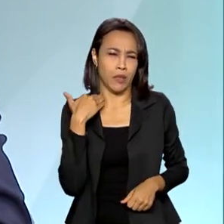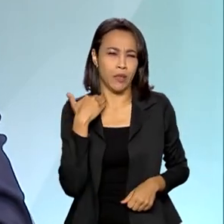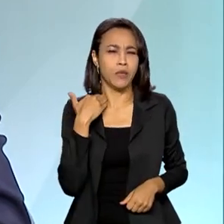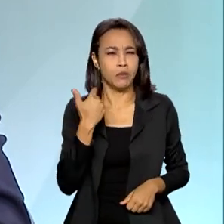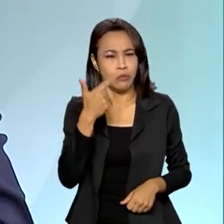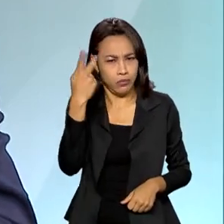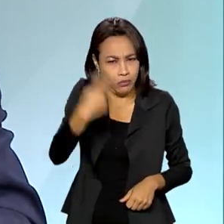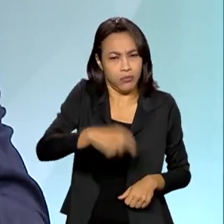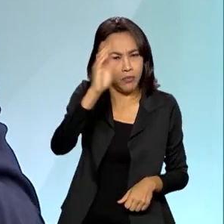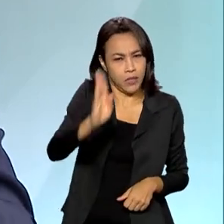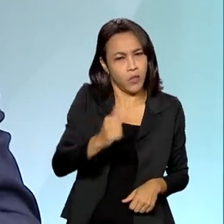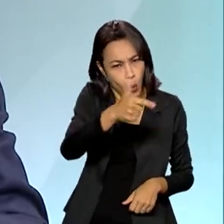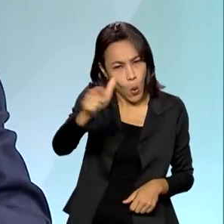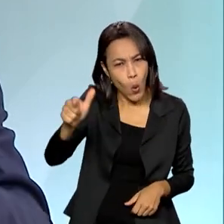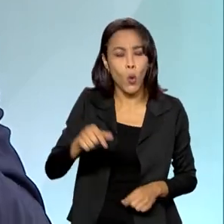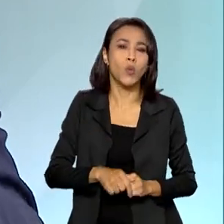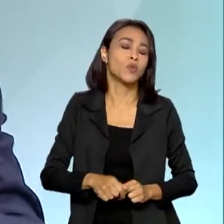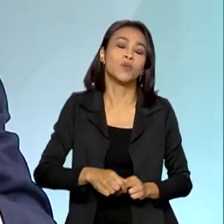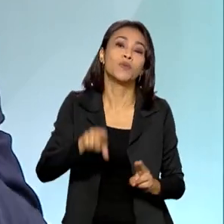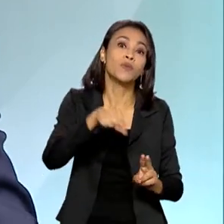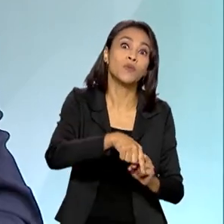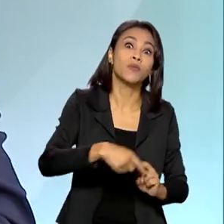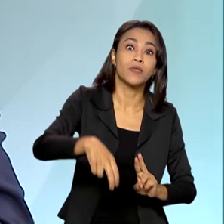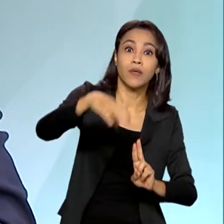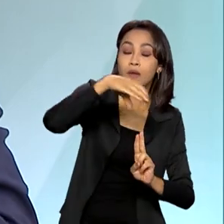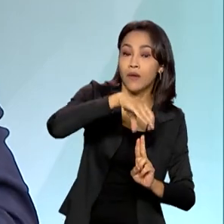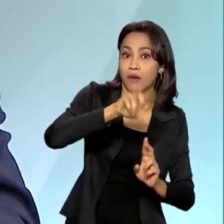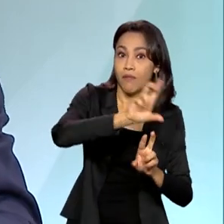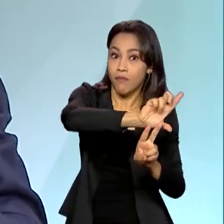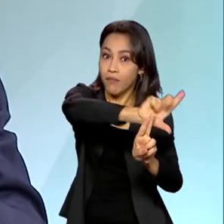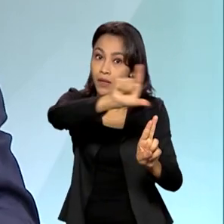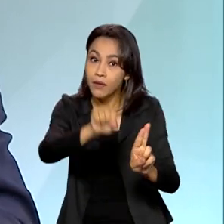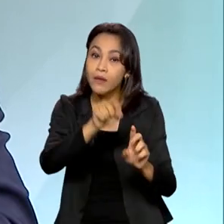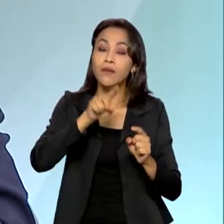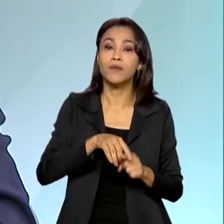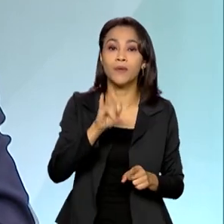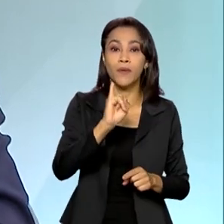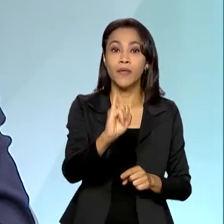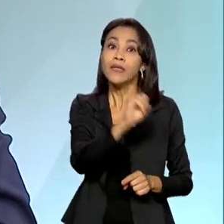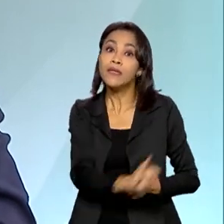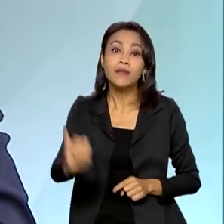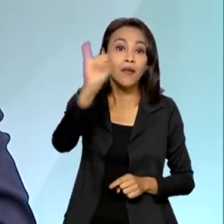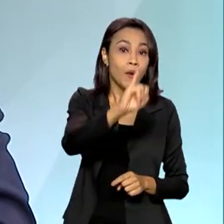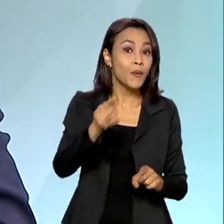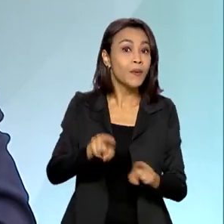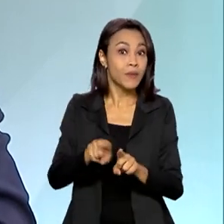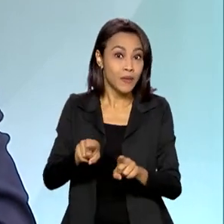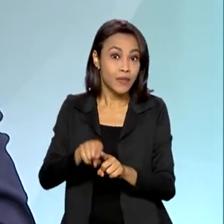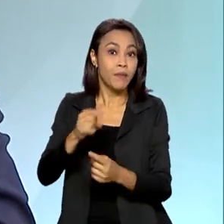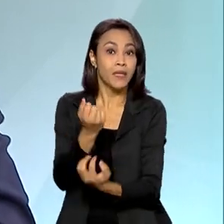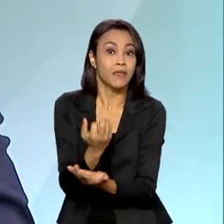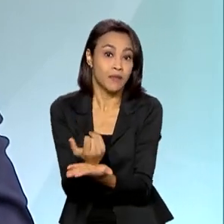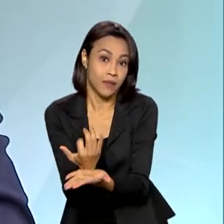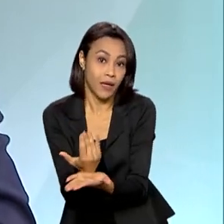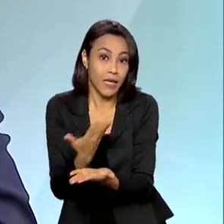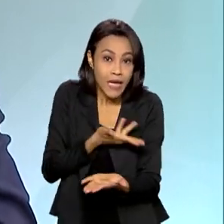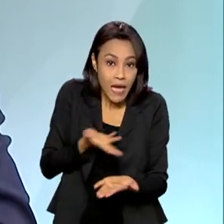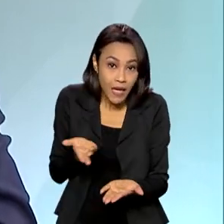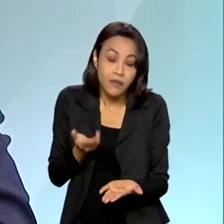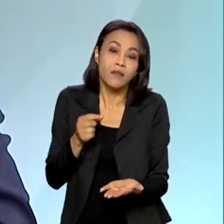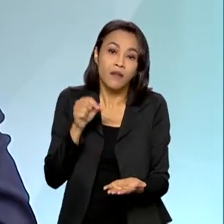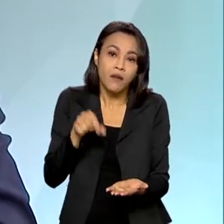brasileiros, Bradesco, Itaú, Santander, enfim, que a gente também faça uma transformação interna para prover